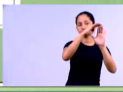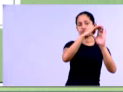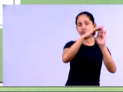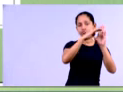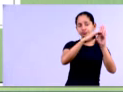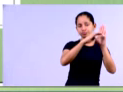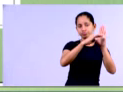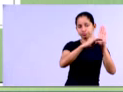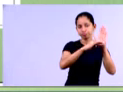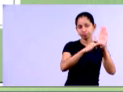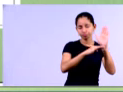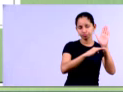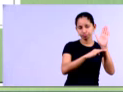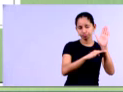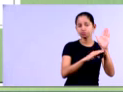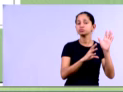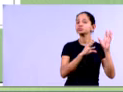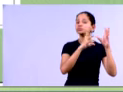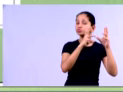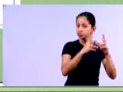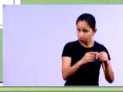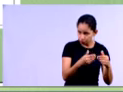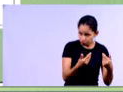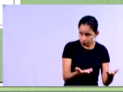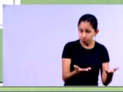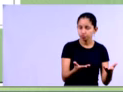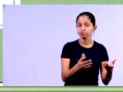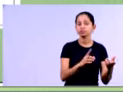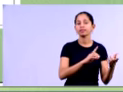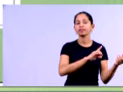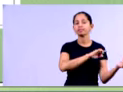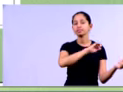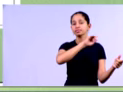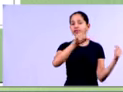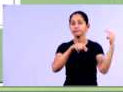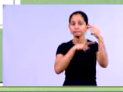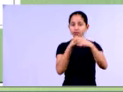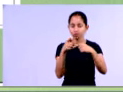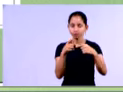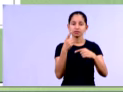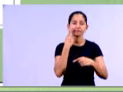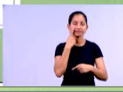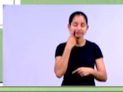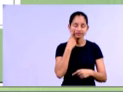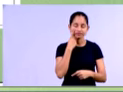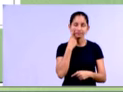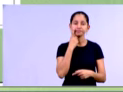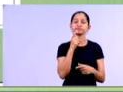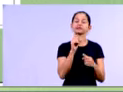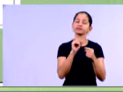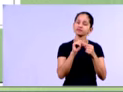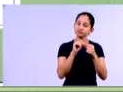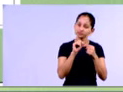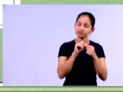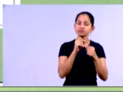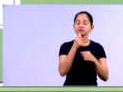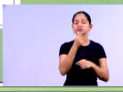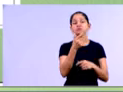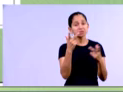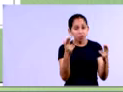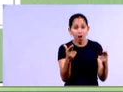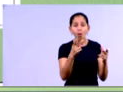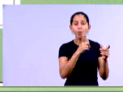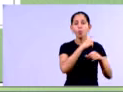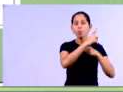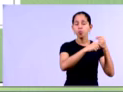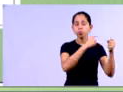receita bruta, receita líquida, lucro líquido, lucro operacional e lucro líquido, né, do exercício de 2013 e do exercício de